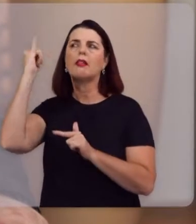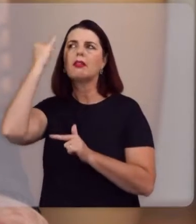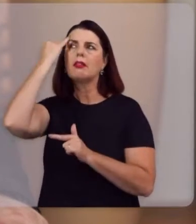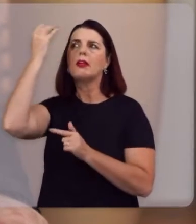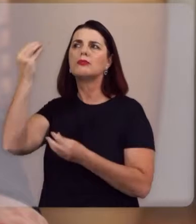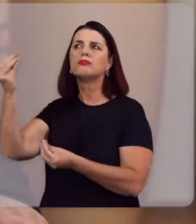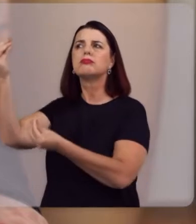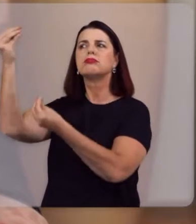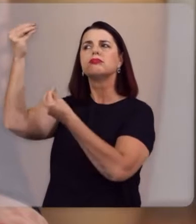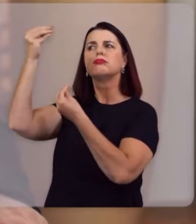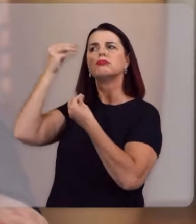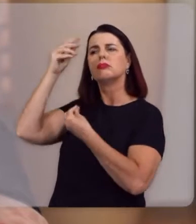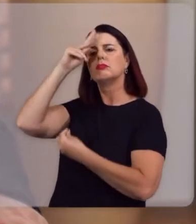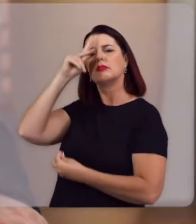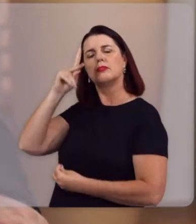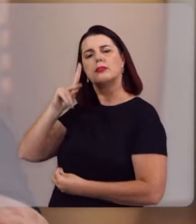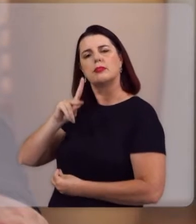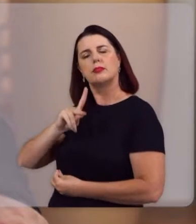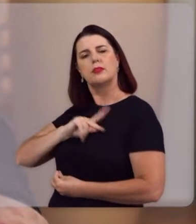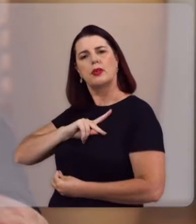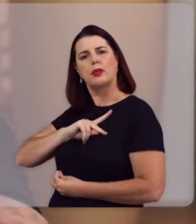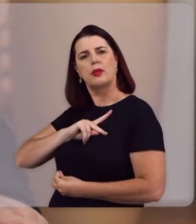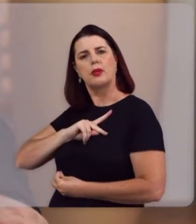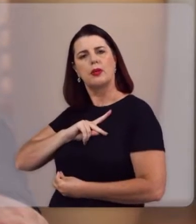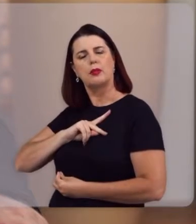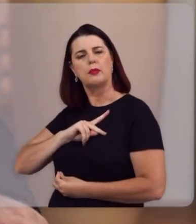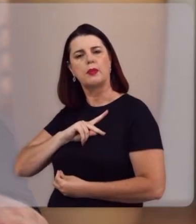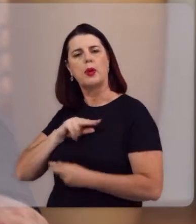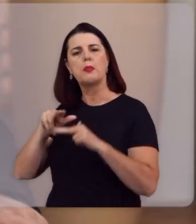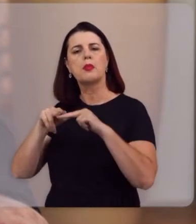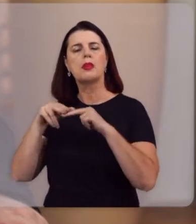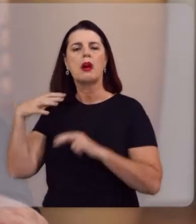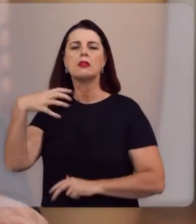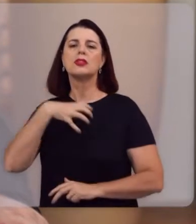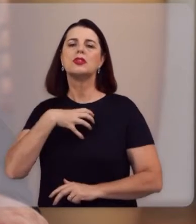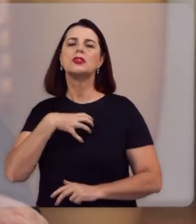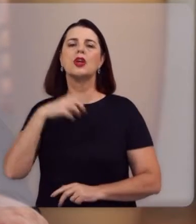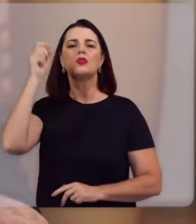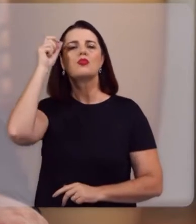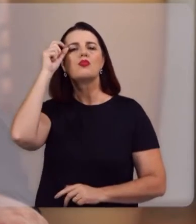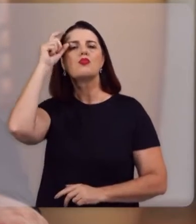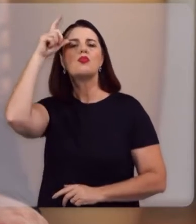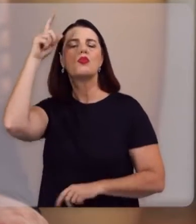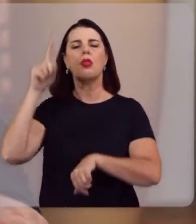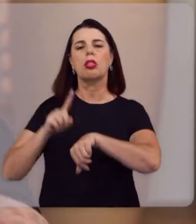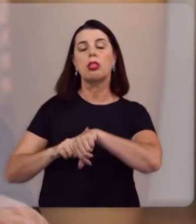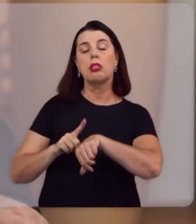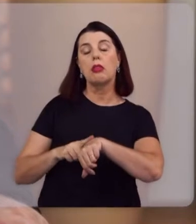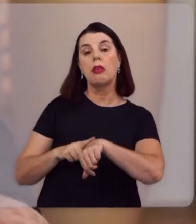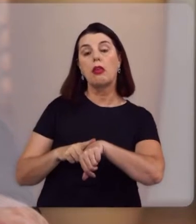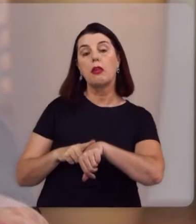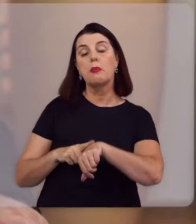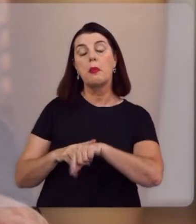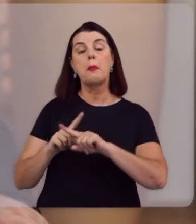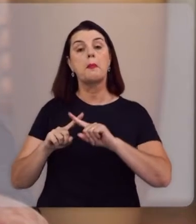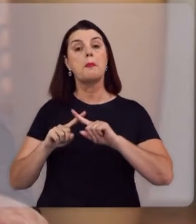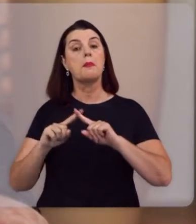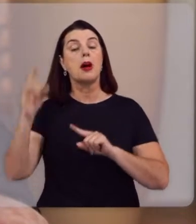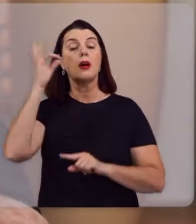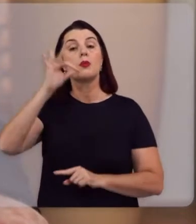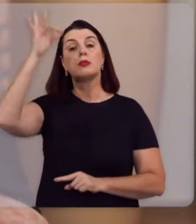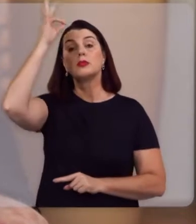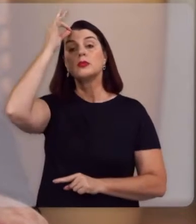sua própria idiosincrasia, conforme suas características culturais e temporais, mas o